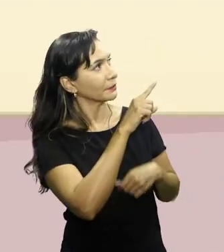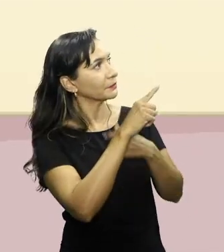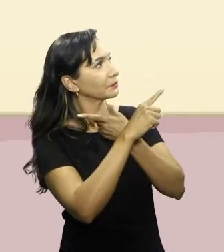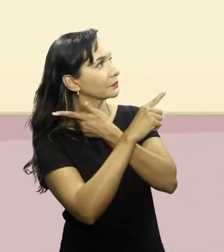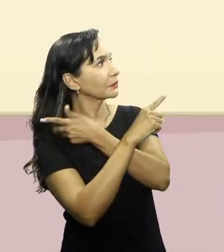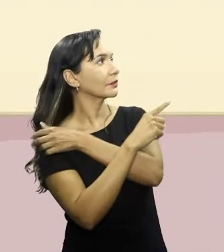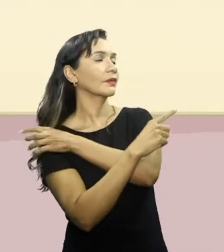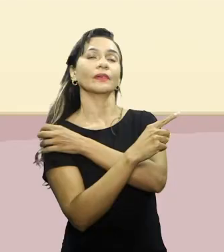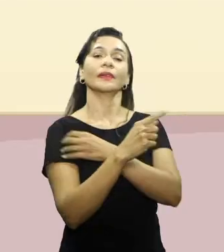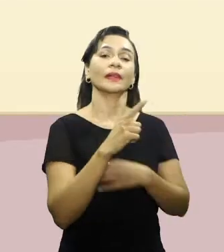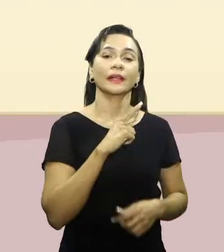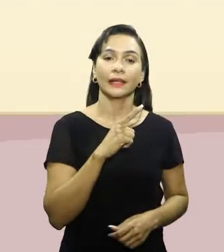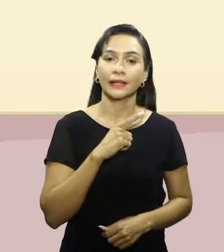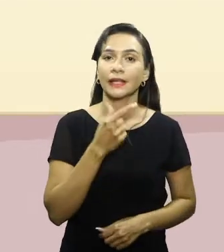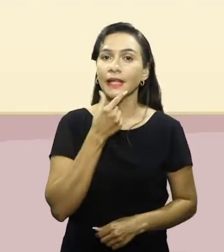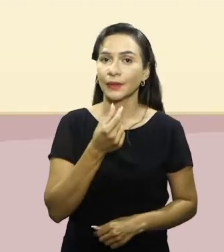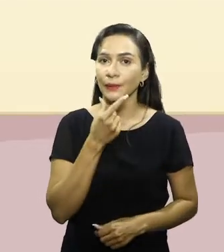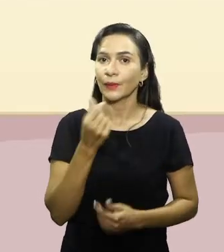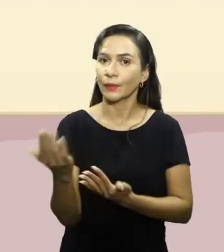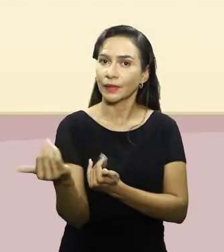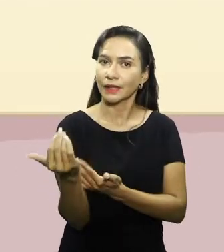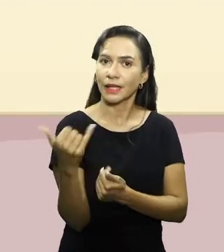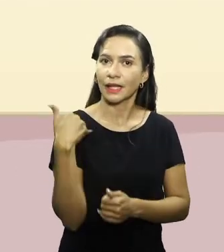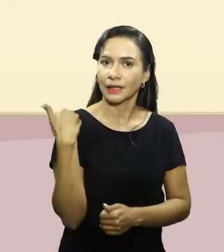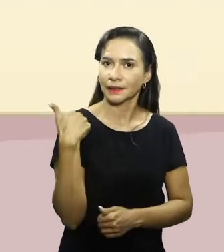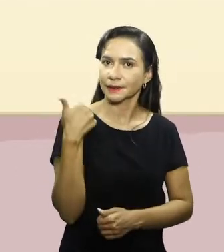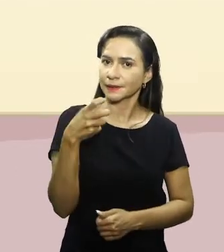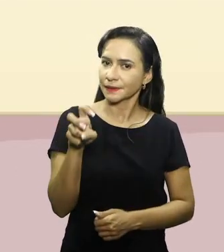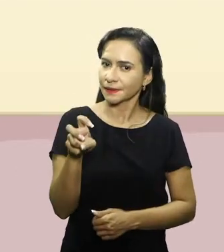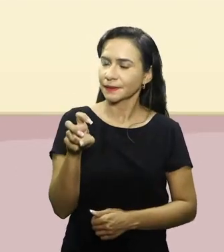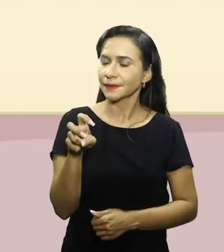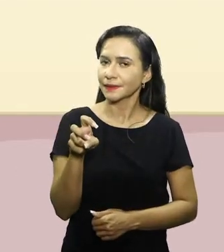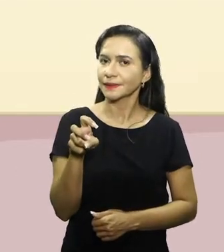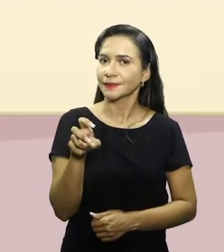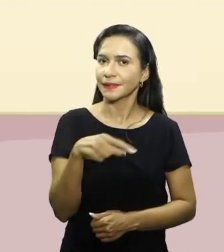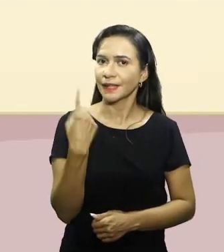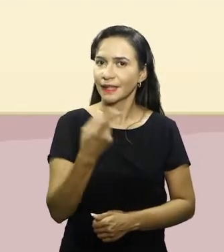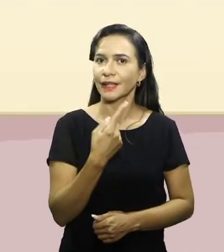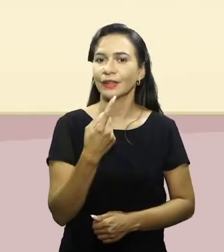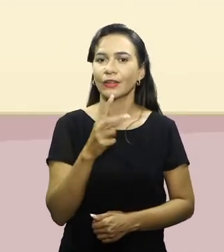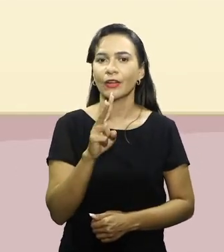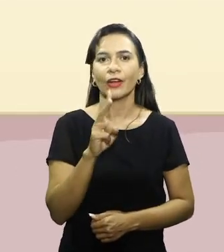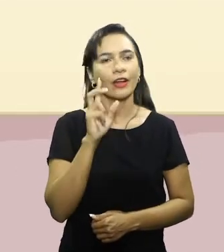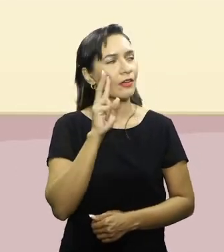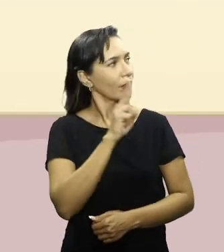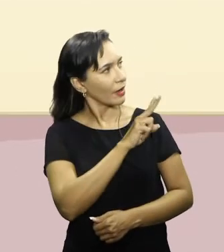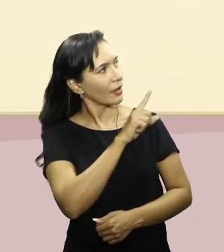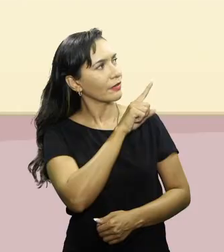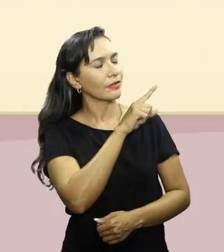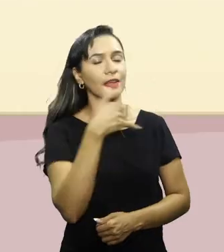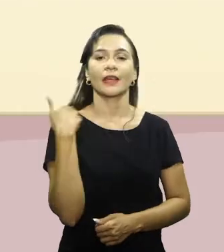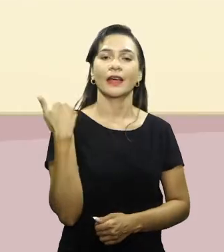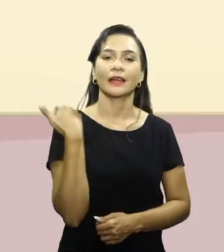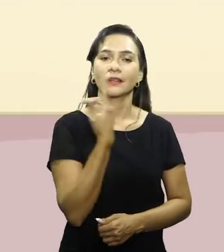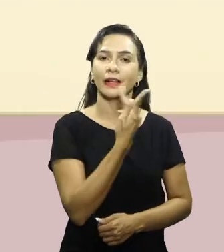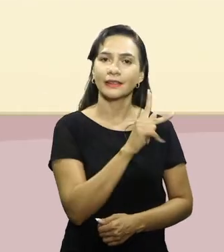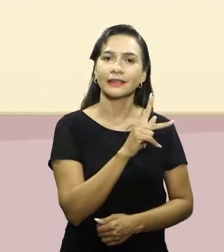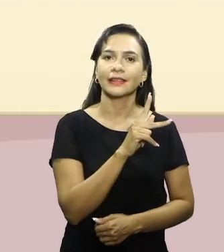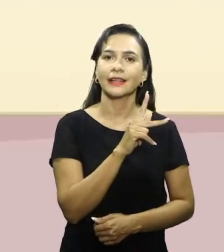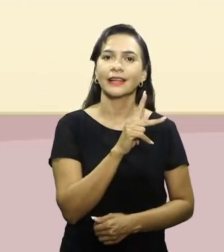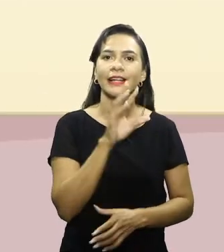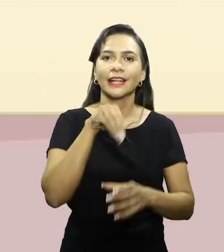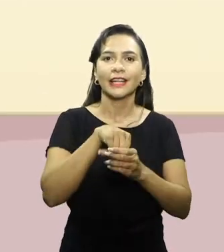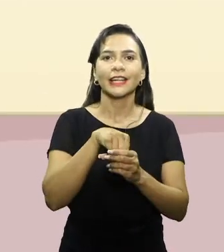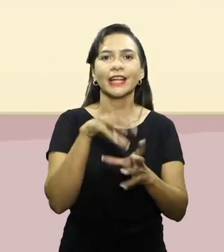mostrado um exemplo do João, que tem 15 anos, certo? E vamos aplicar a idade do João nessa equação, seria